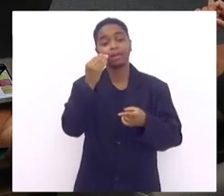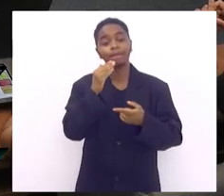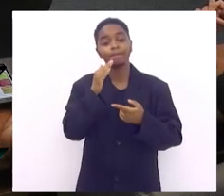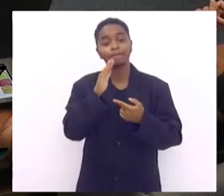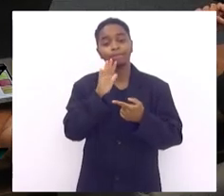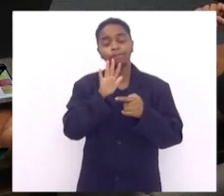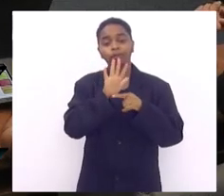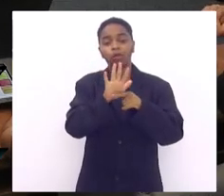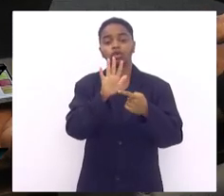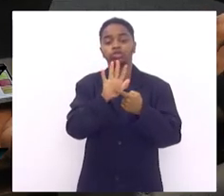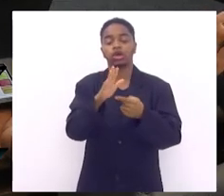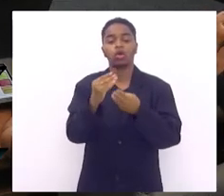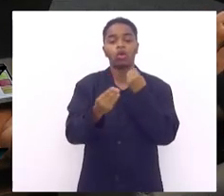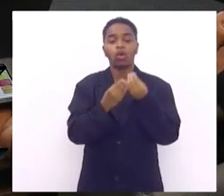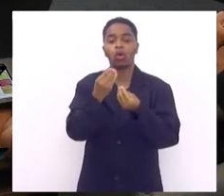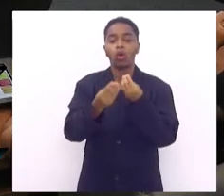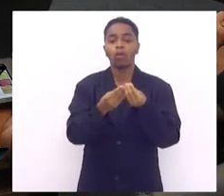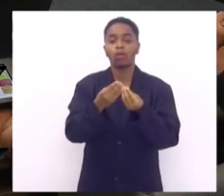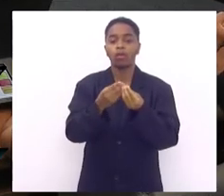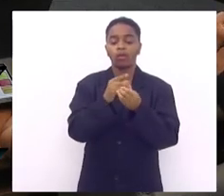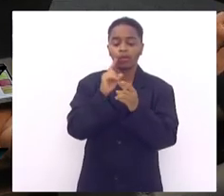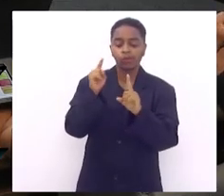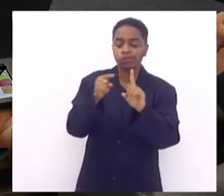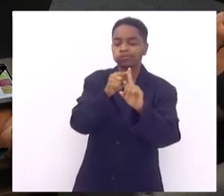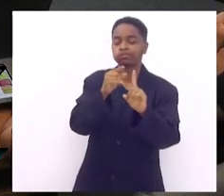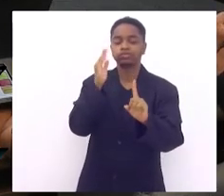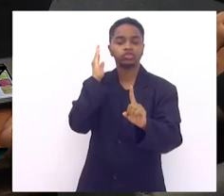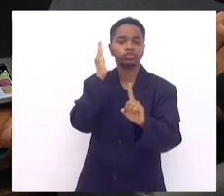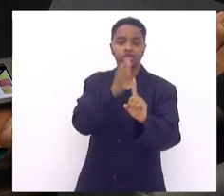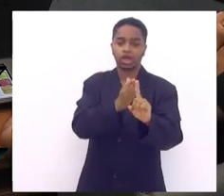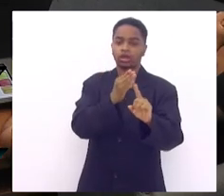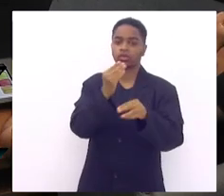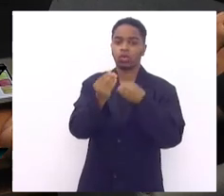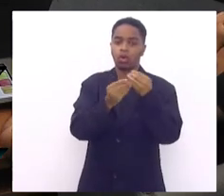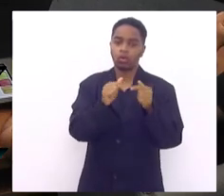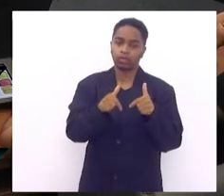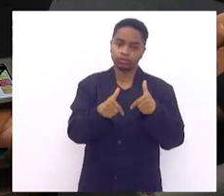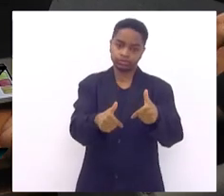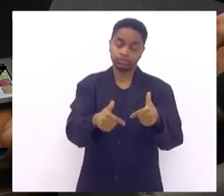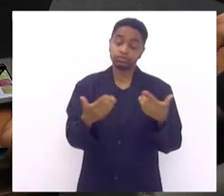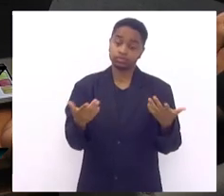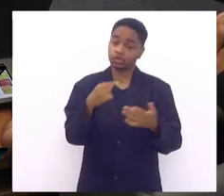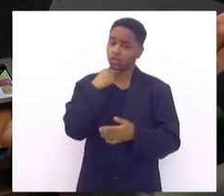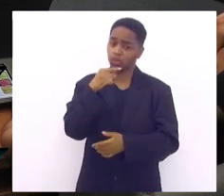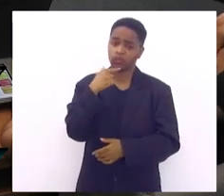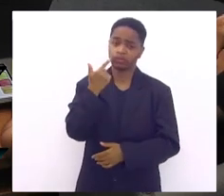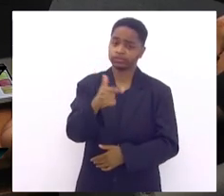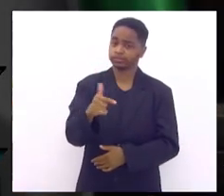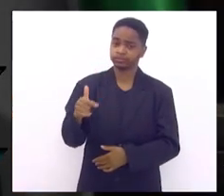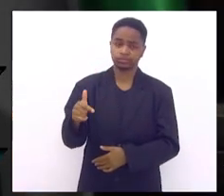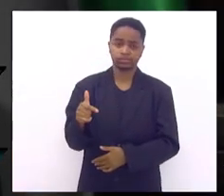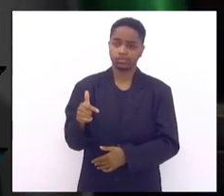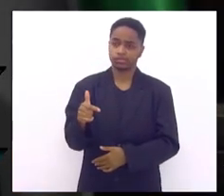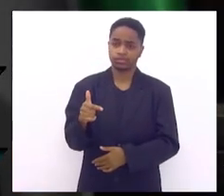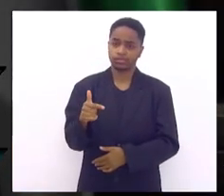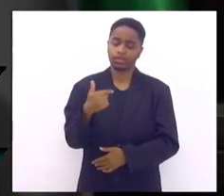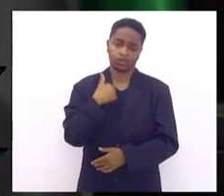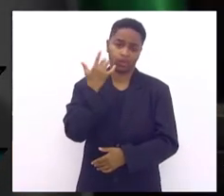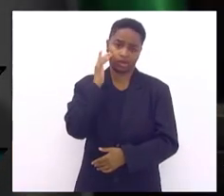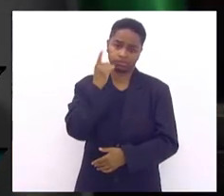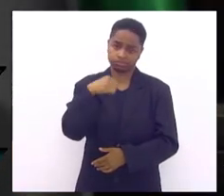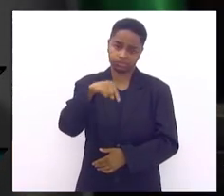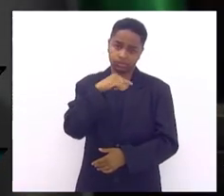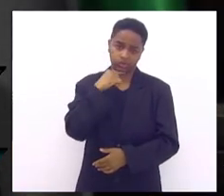frente de forma muito mais objetiva e forma clara não há dúvida eu acho que não haverá dúvida